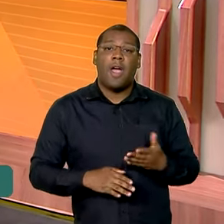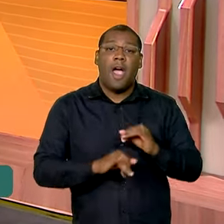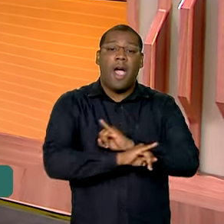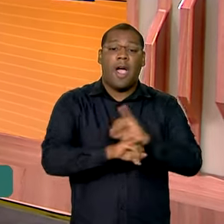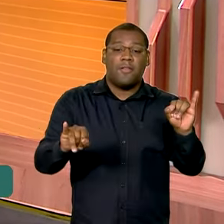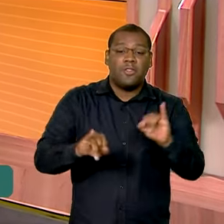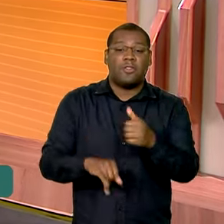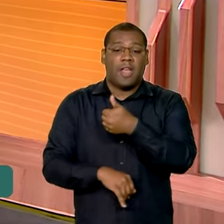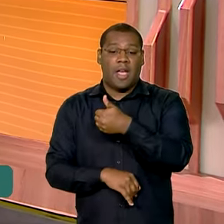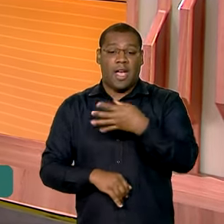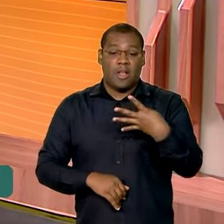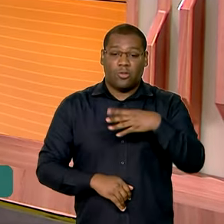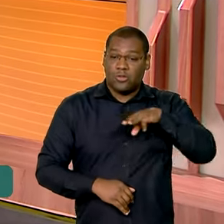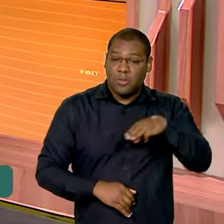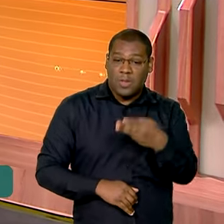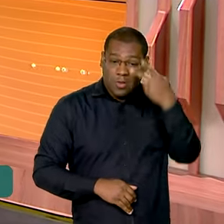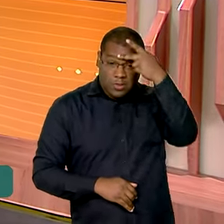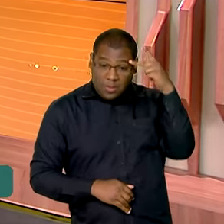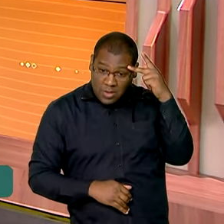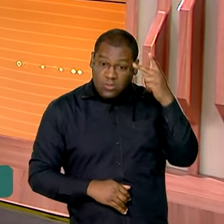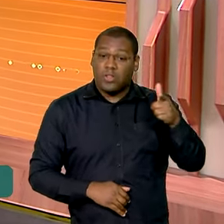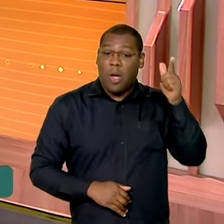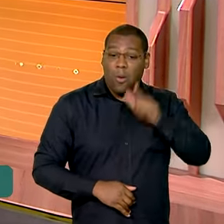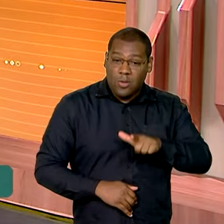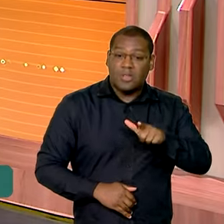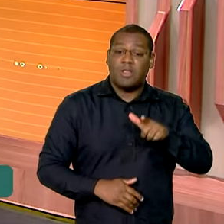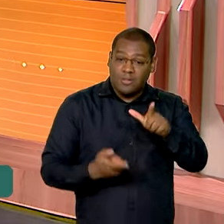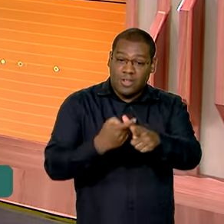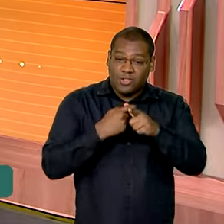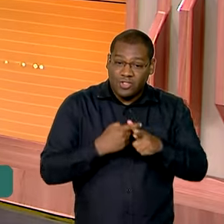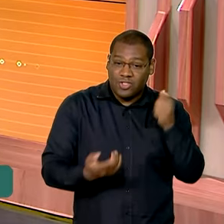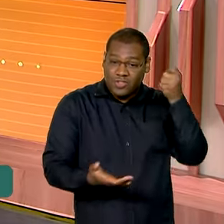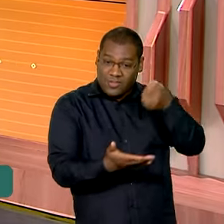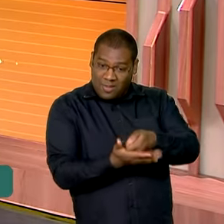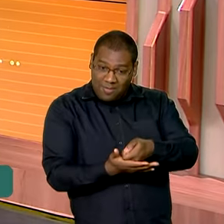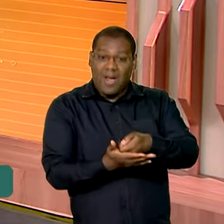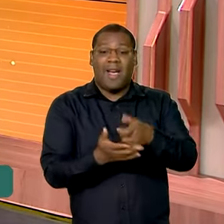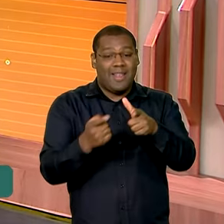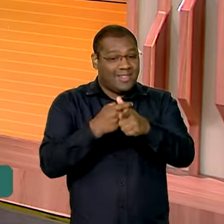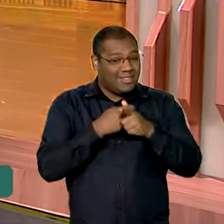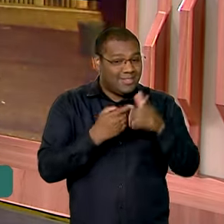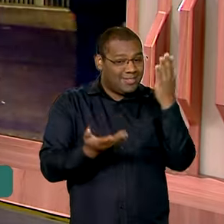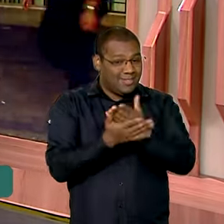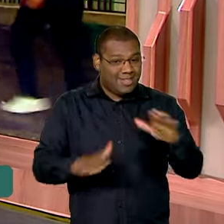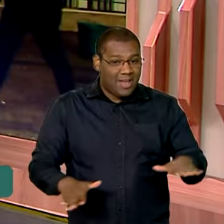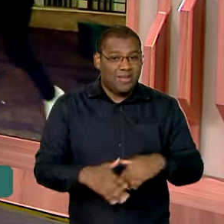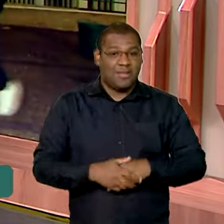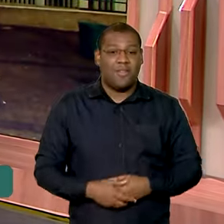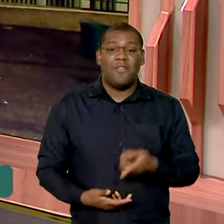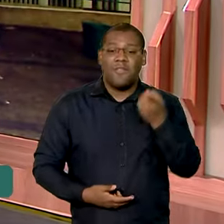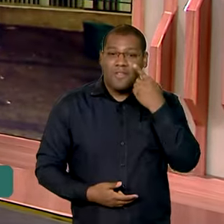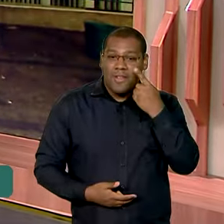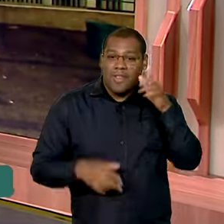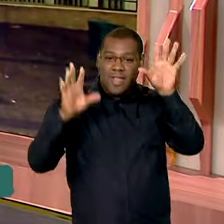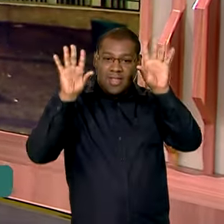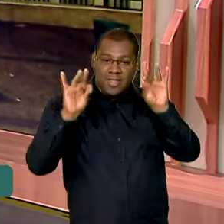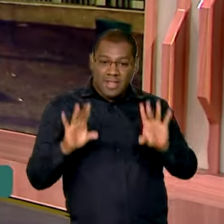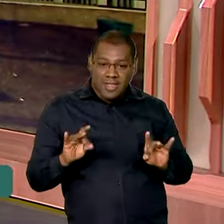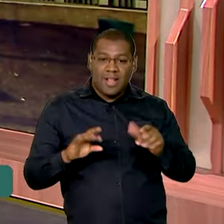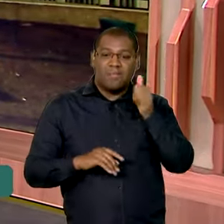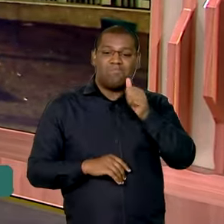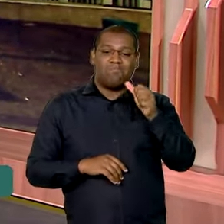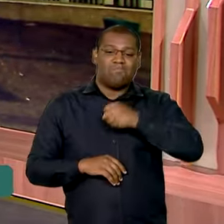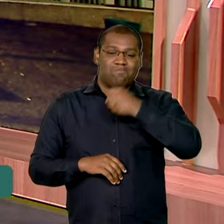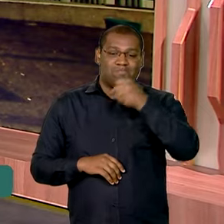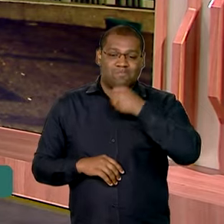atendidas e o montante de dívida renegociado passa dos 51 bilhões de reais. Quem tem mais detalhes para a gente é a repórter